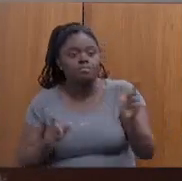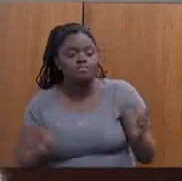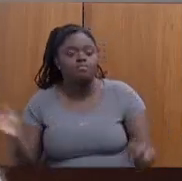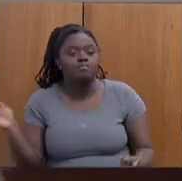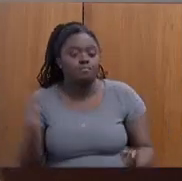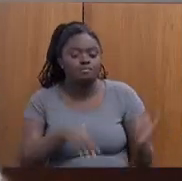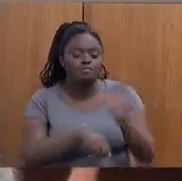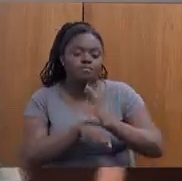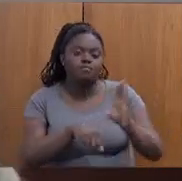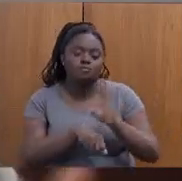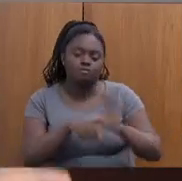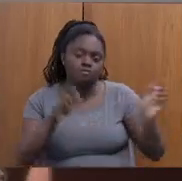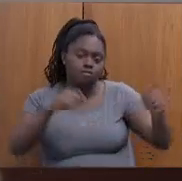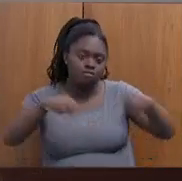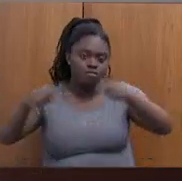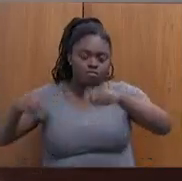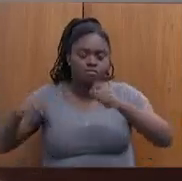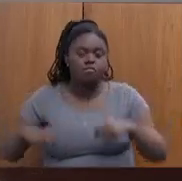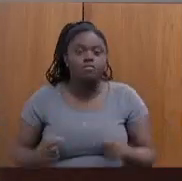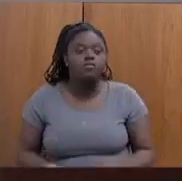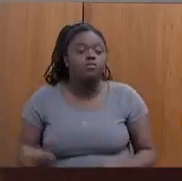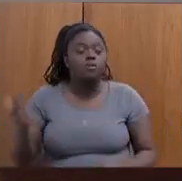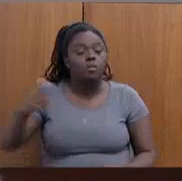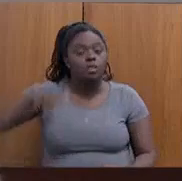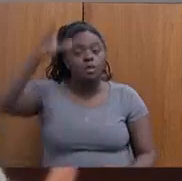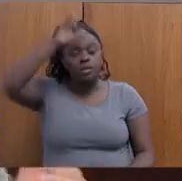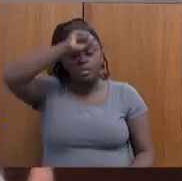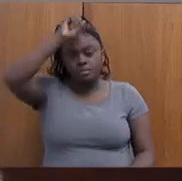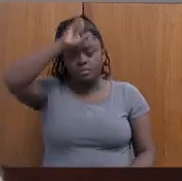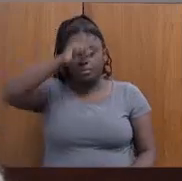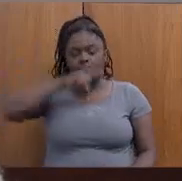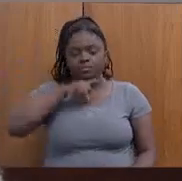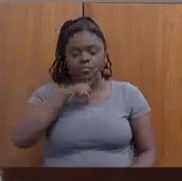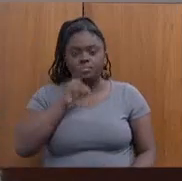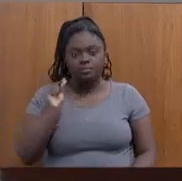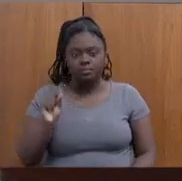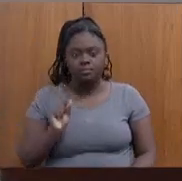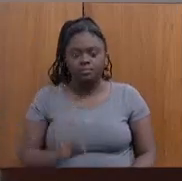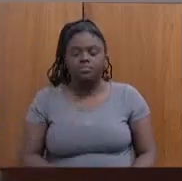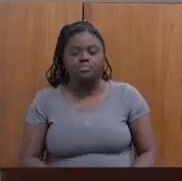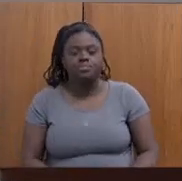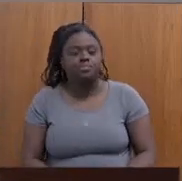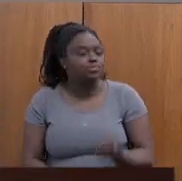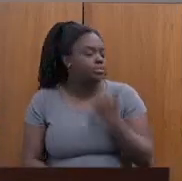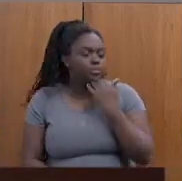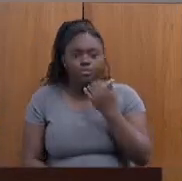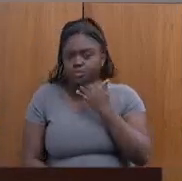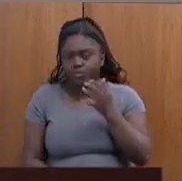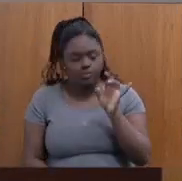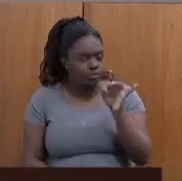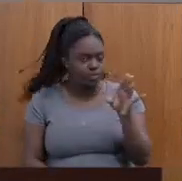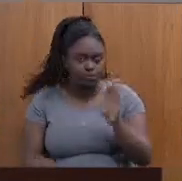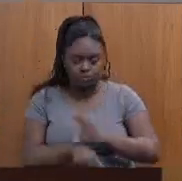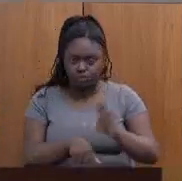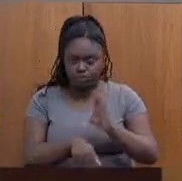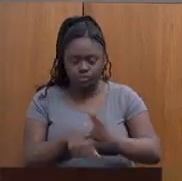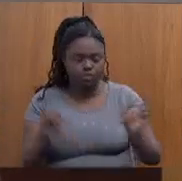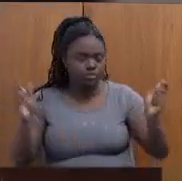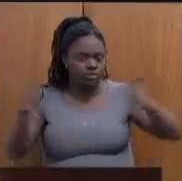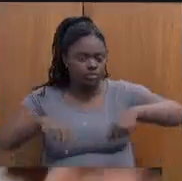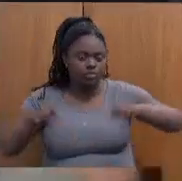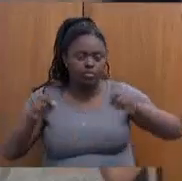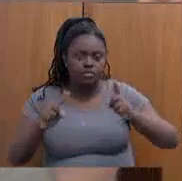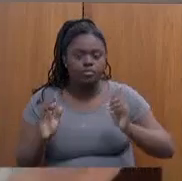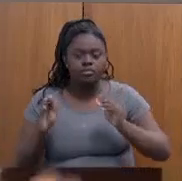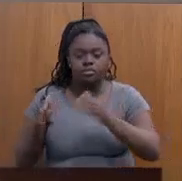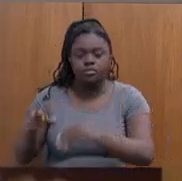qualificação. Outros aprendizados que nós temos. não adianta só dar o curso de qualificação, chegar para o